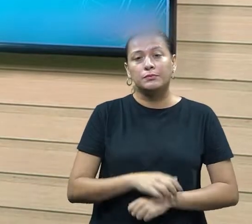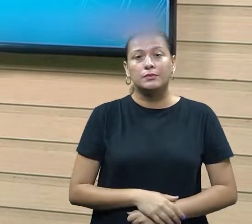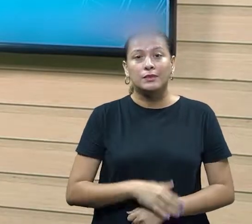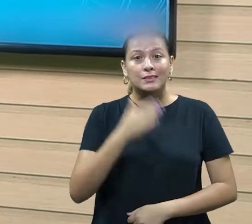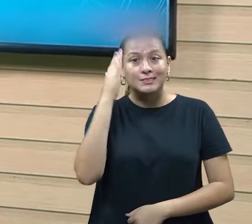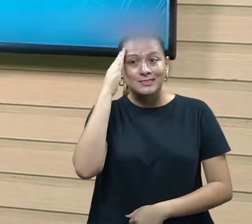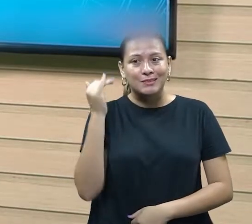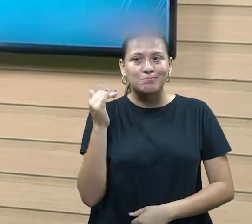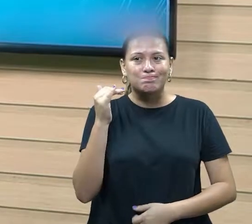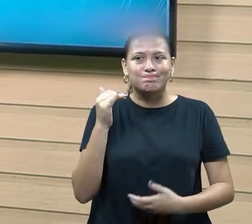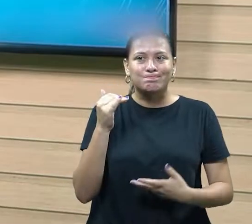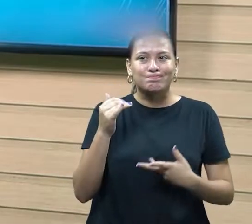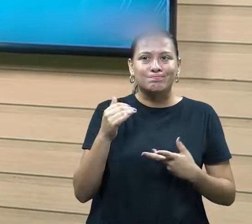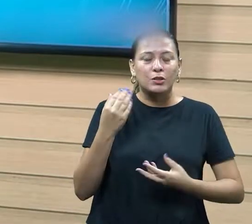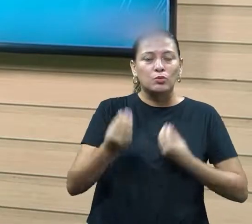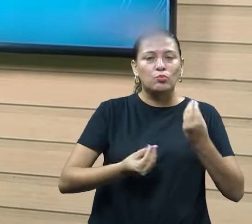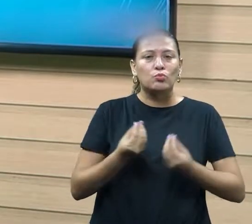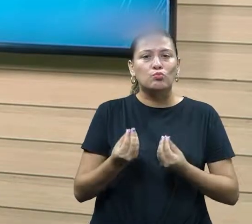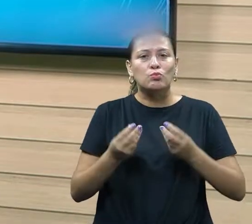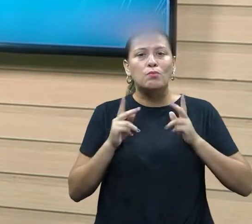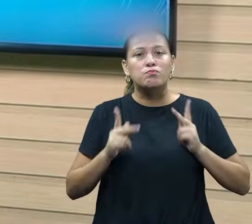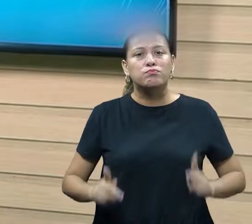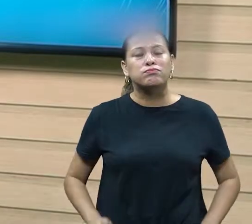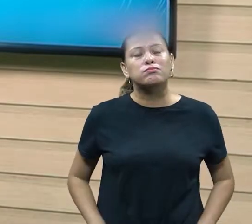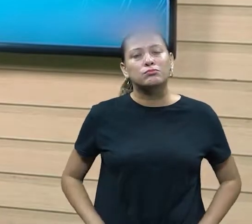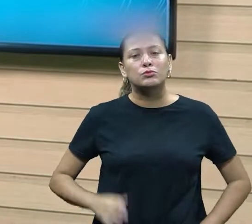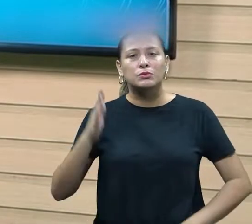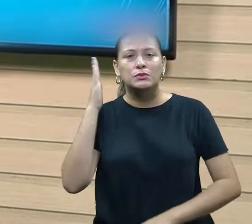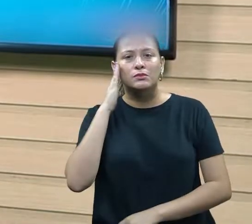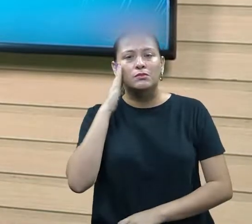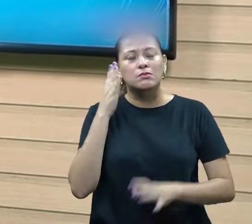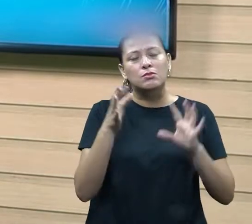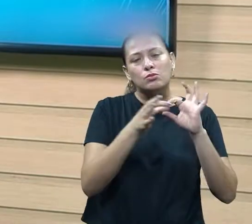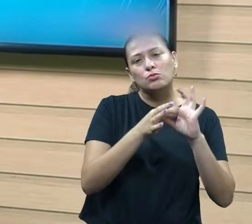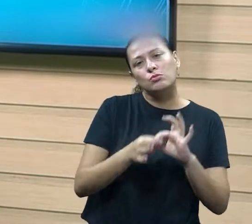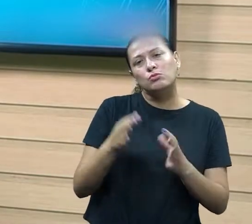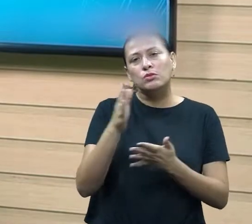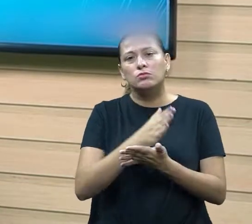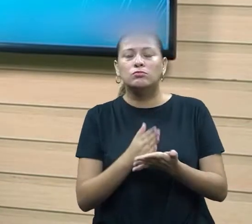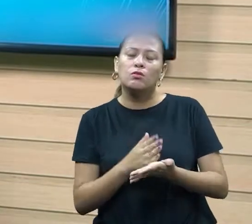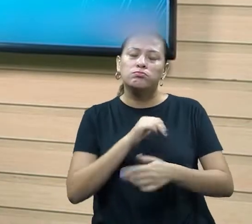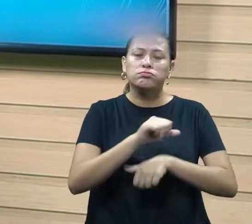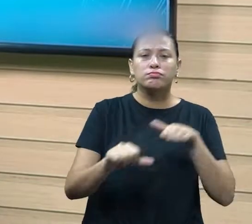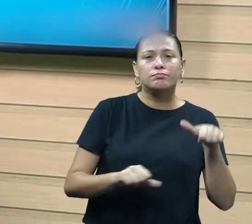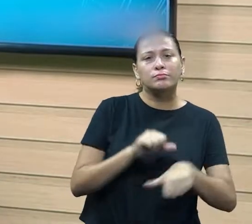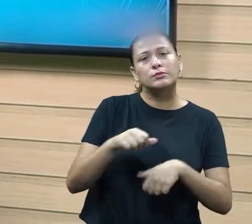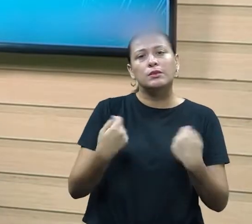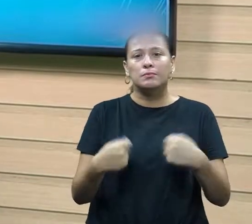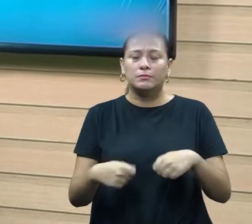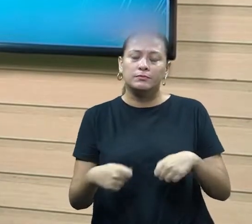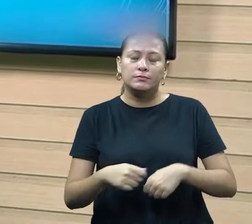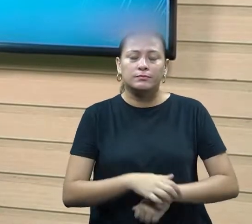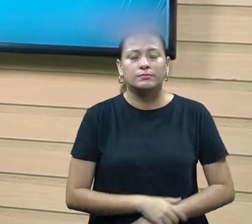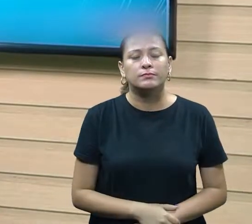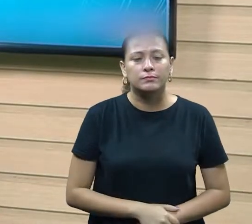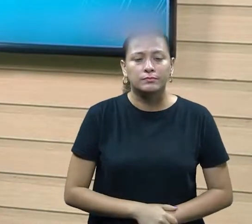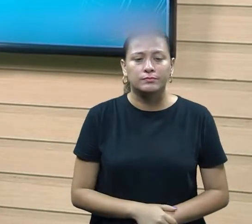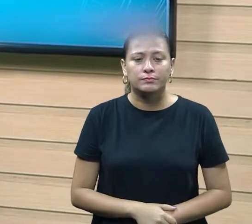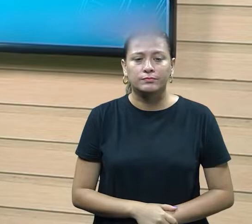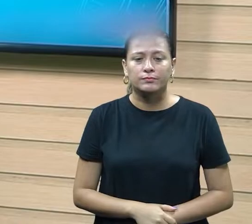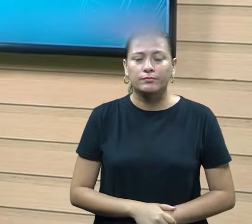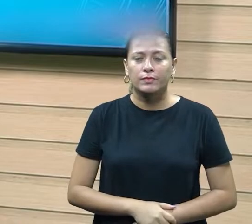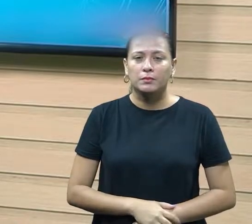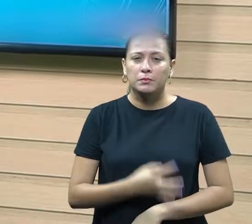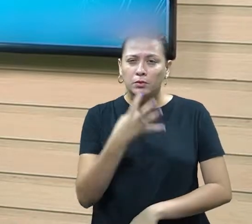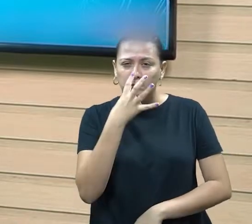comportar e agir de situações que você tem que ser flexível. Não é só partir para cima ou saída da situação,